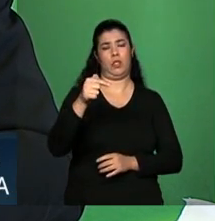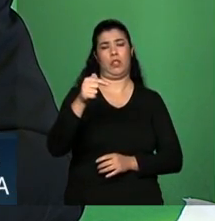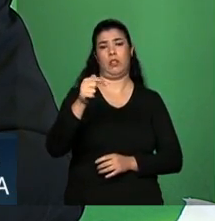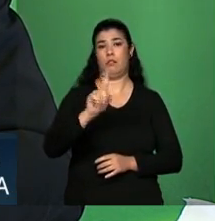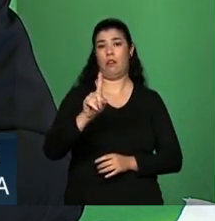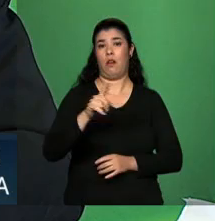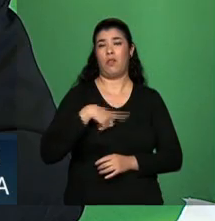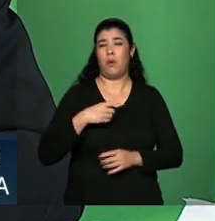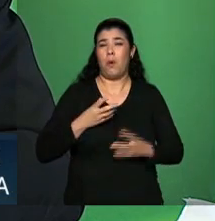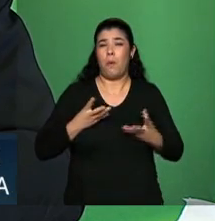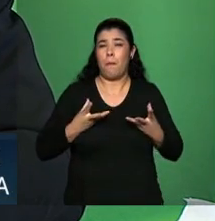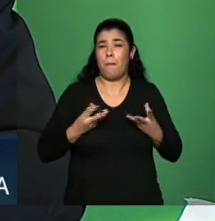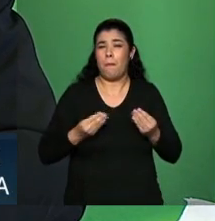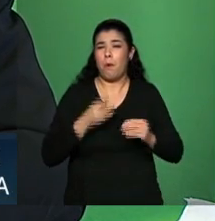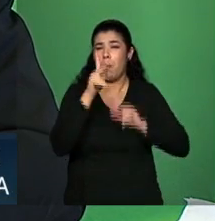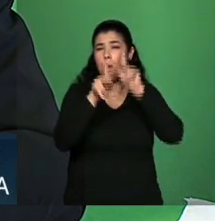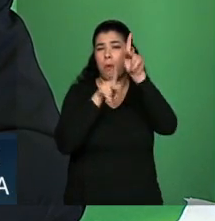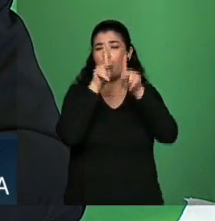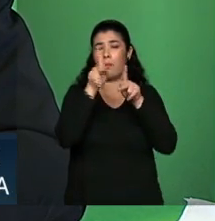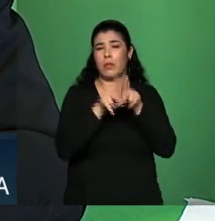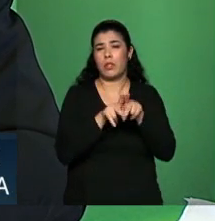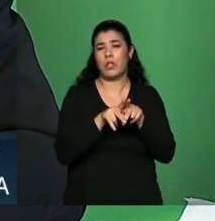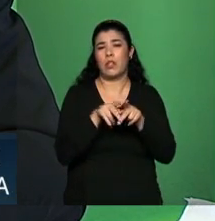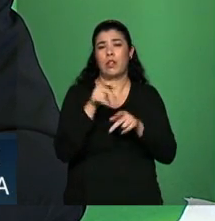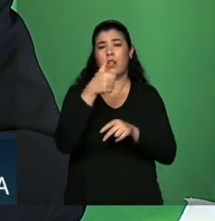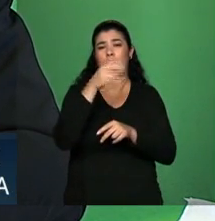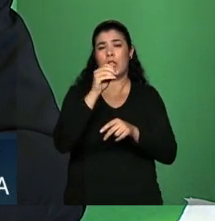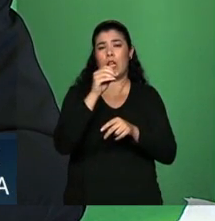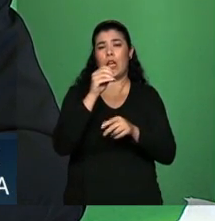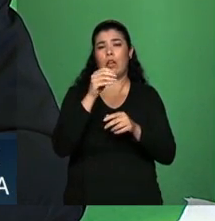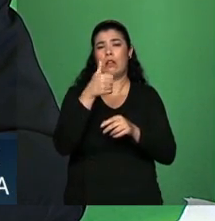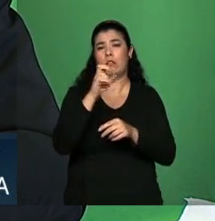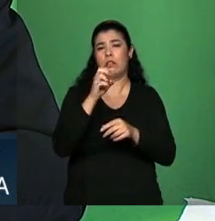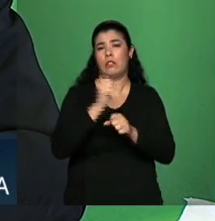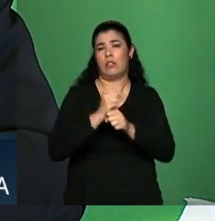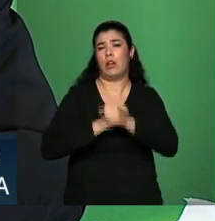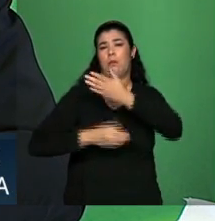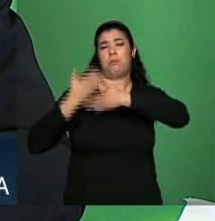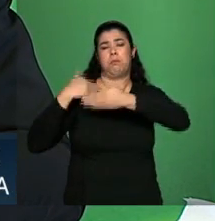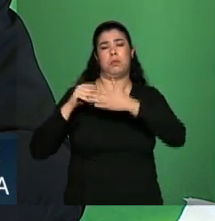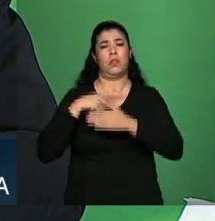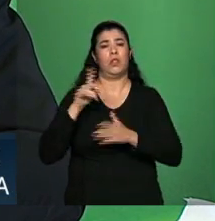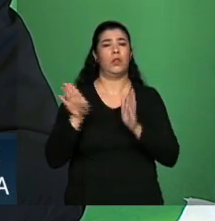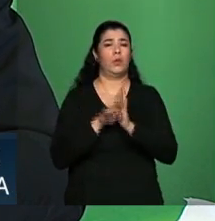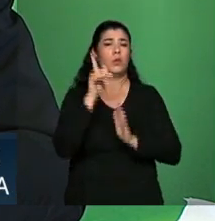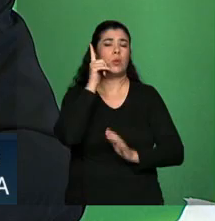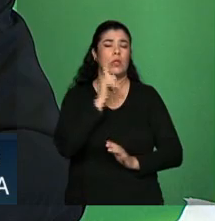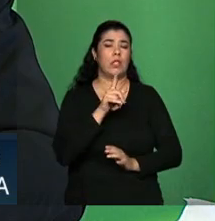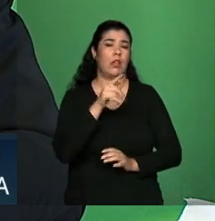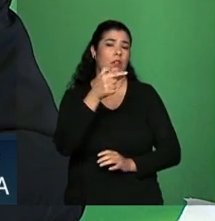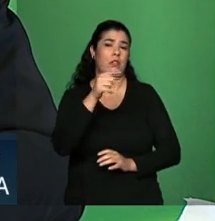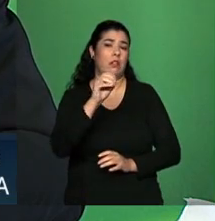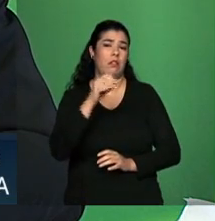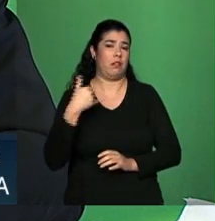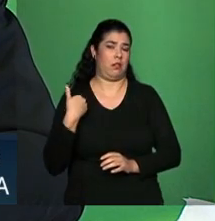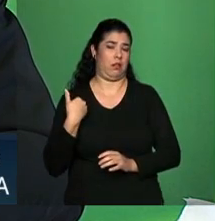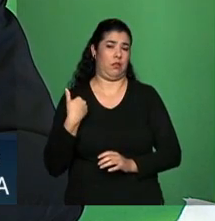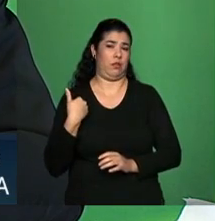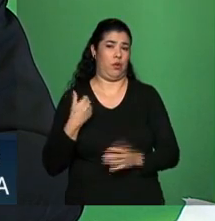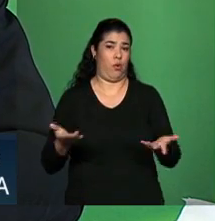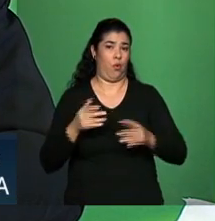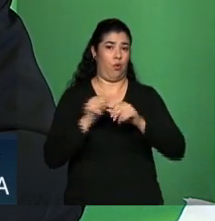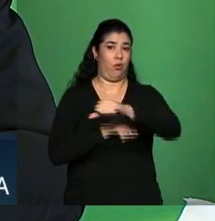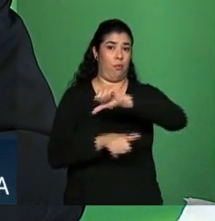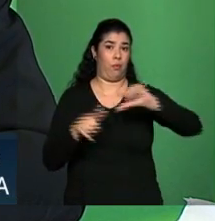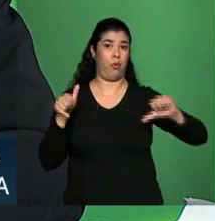muitas pessoas que, há 10 ou 15 anos atrás, não chegavam, por exemplo, aos 70 anos, e hoje